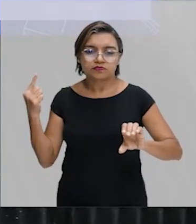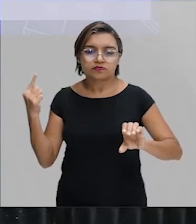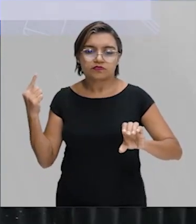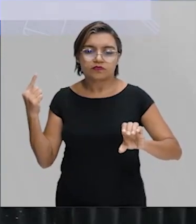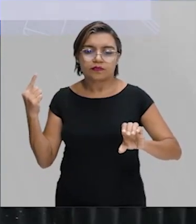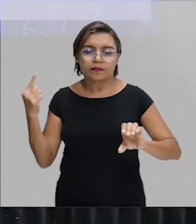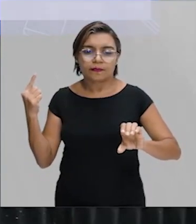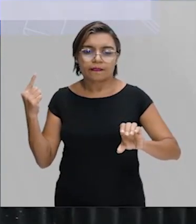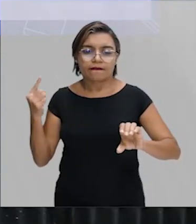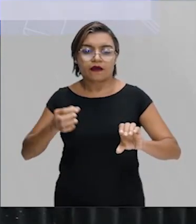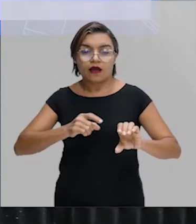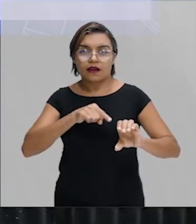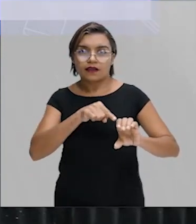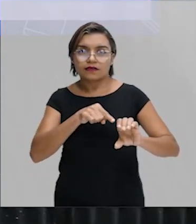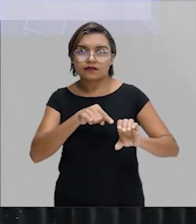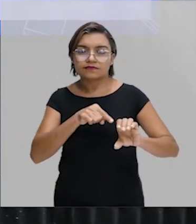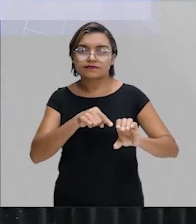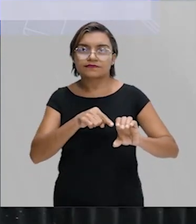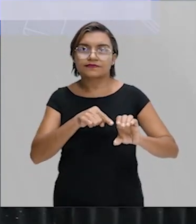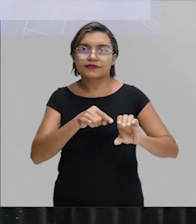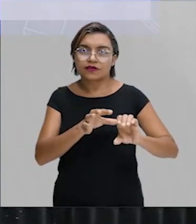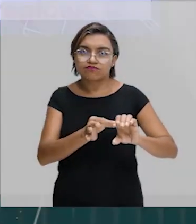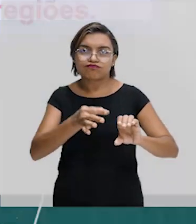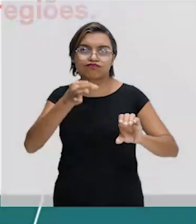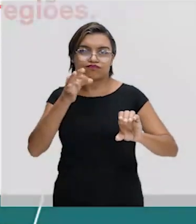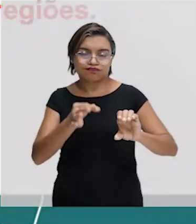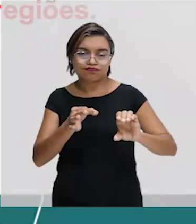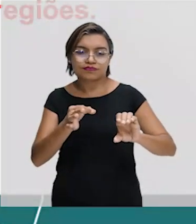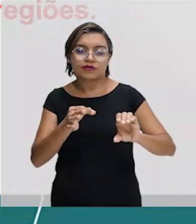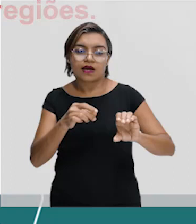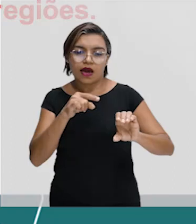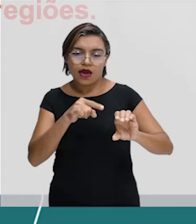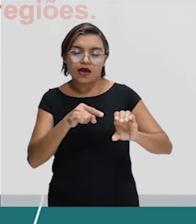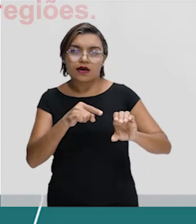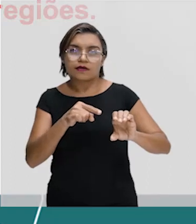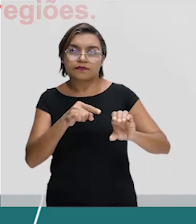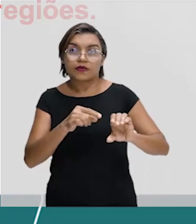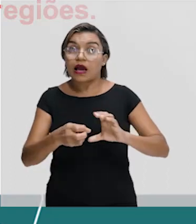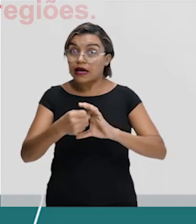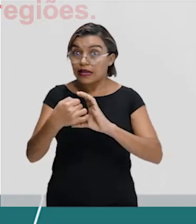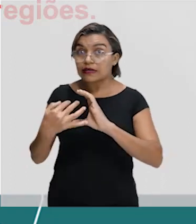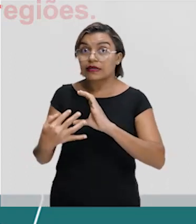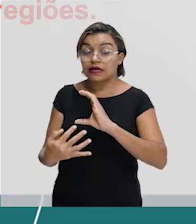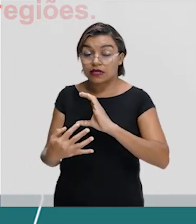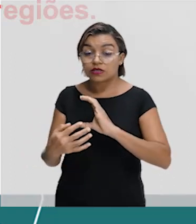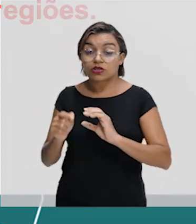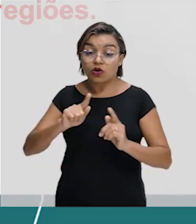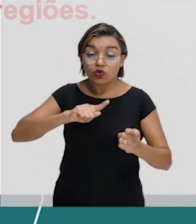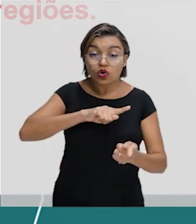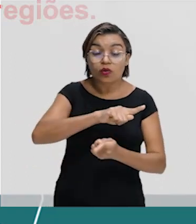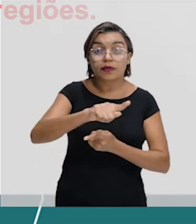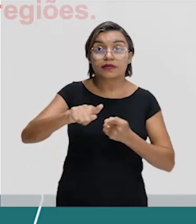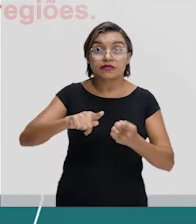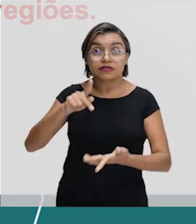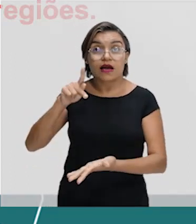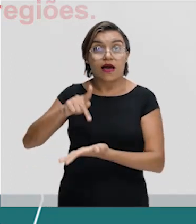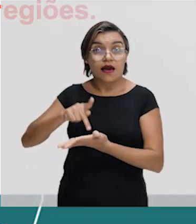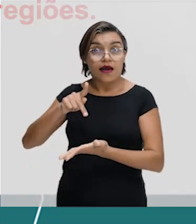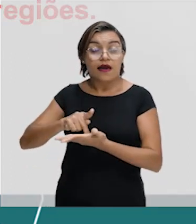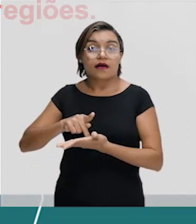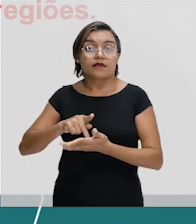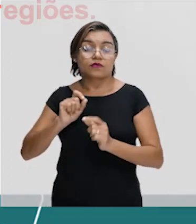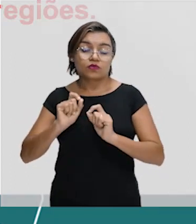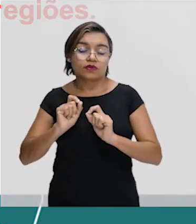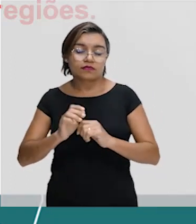Com certeza, né, galera? Este é o nosso gabarito. Este é uma das características da globalização real e perversa.